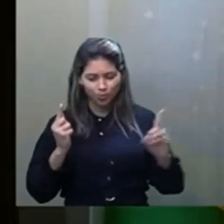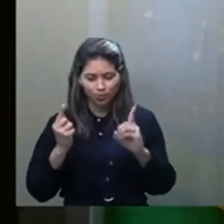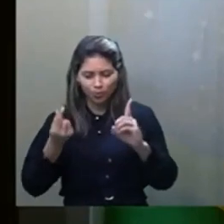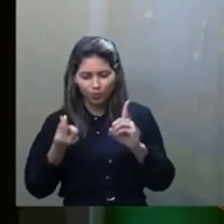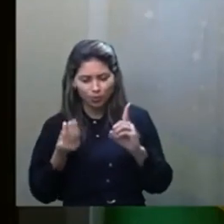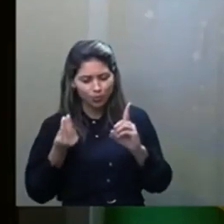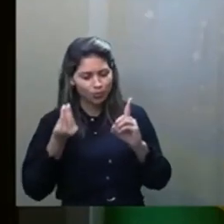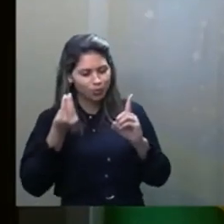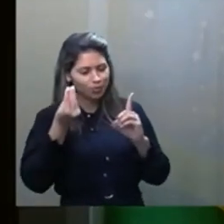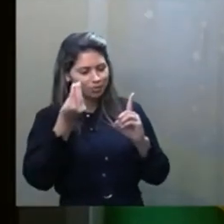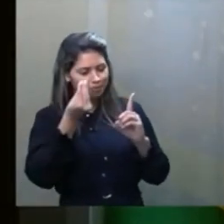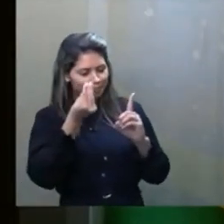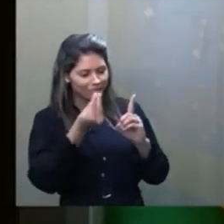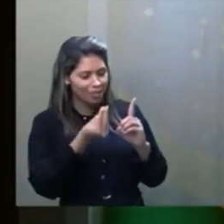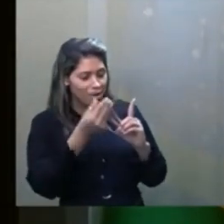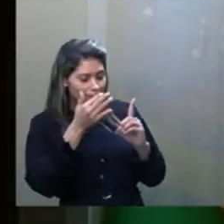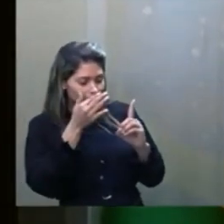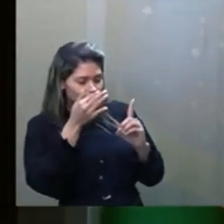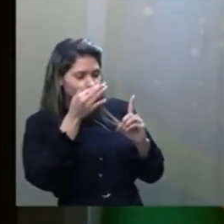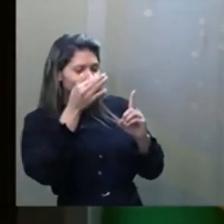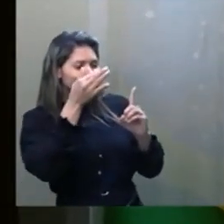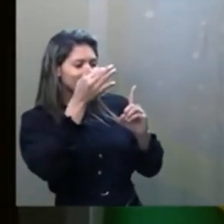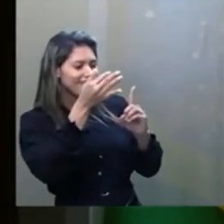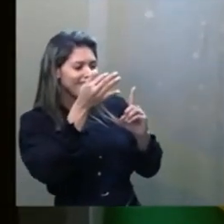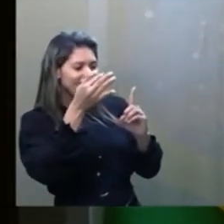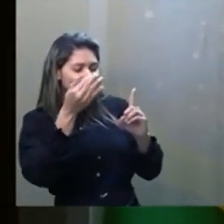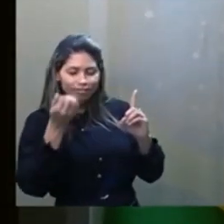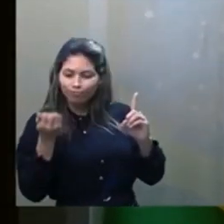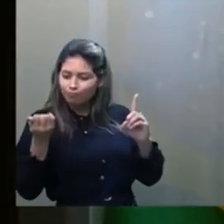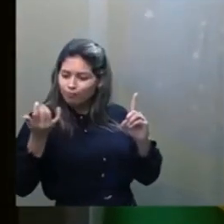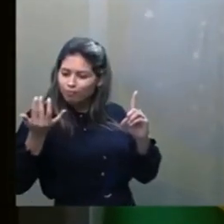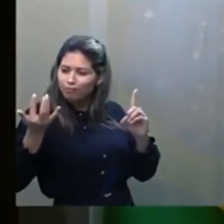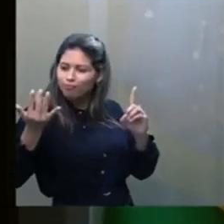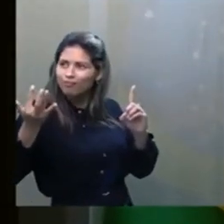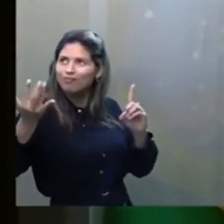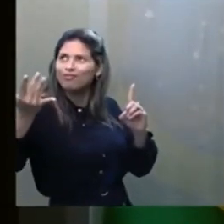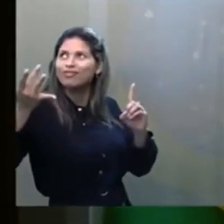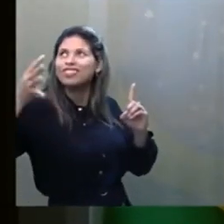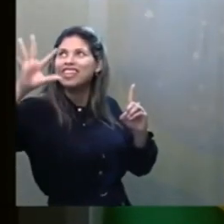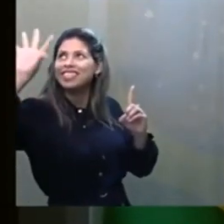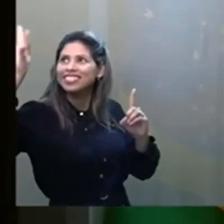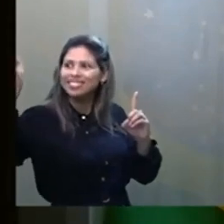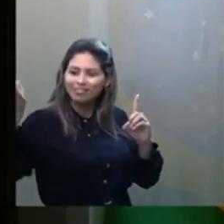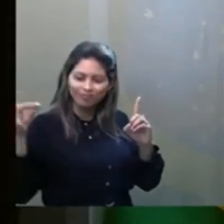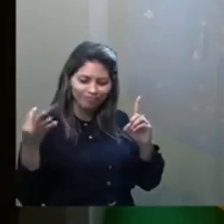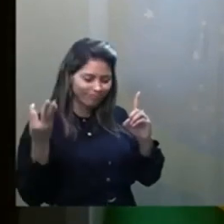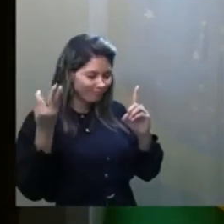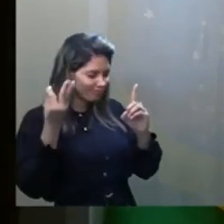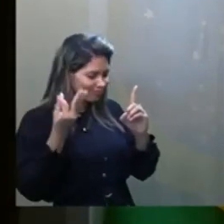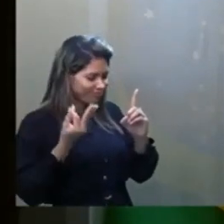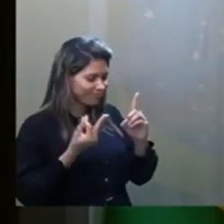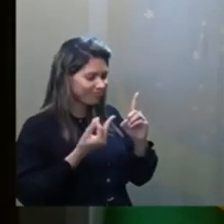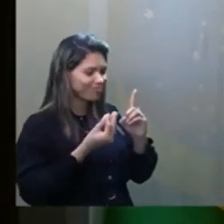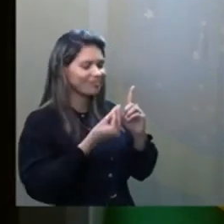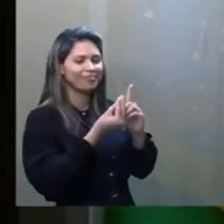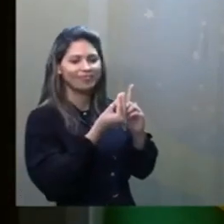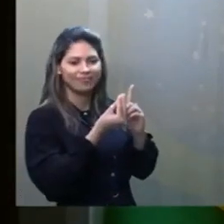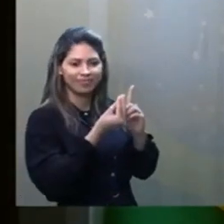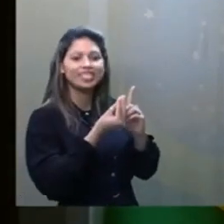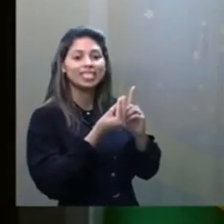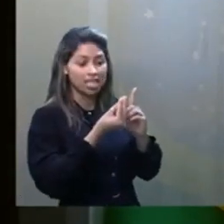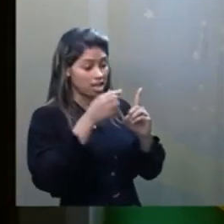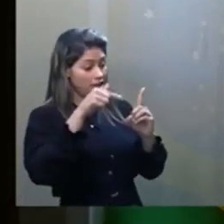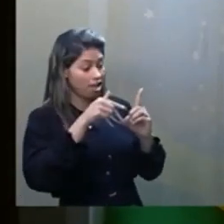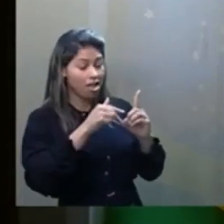trouxe uma flor do jardim do céu para o Senhor. E naquela hora ele teve a certeza que a sua